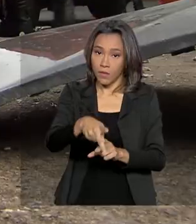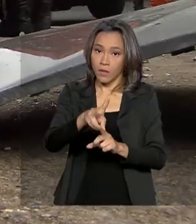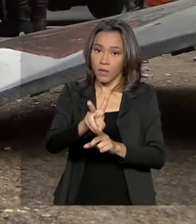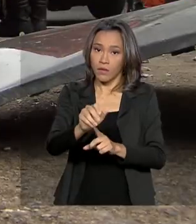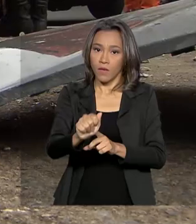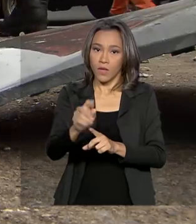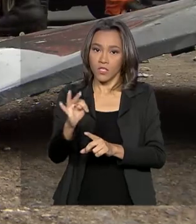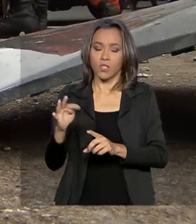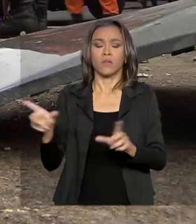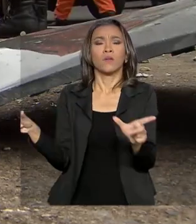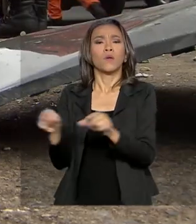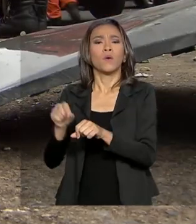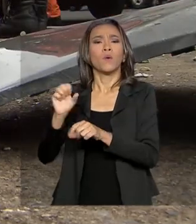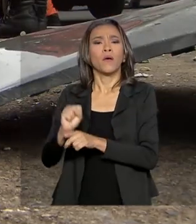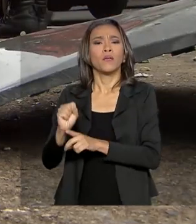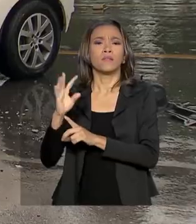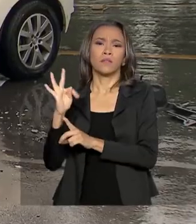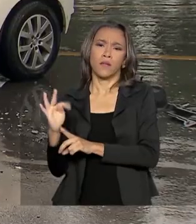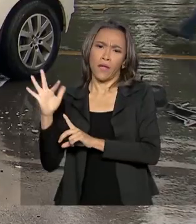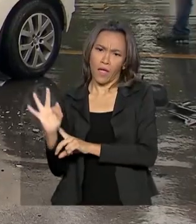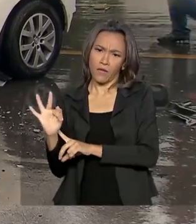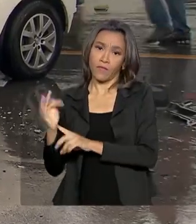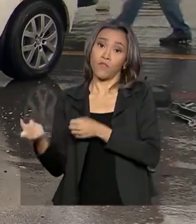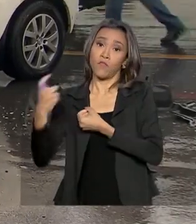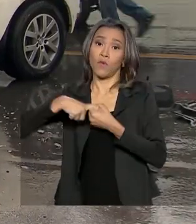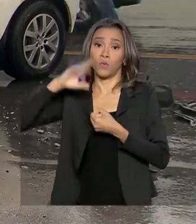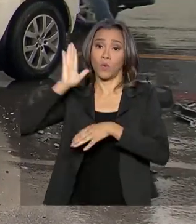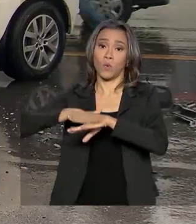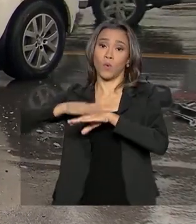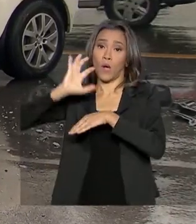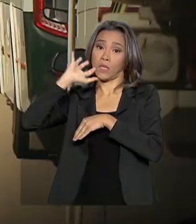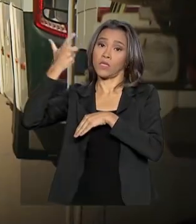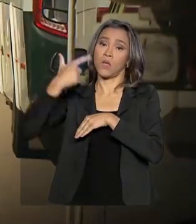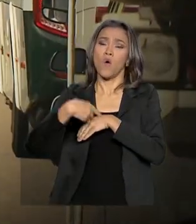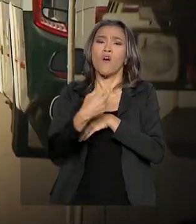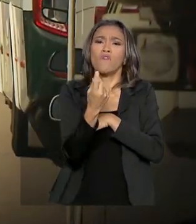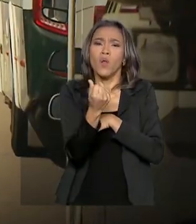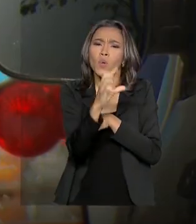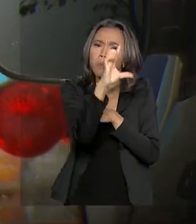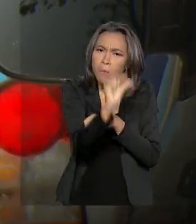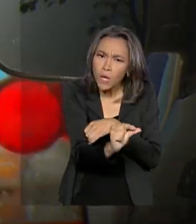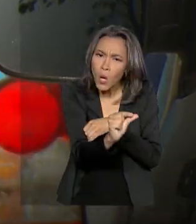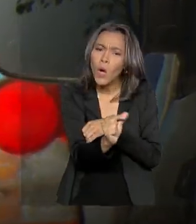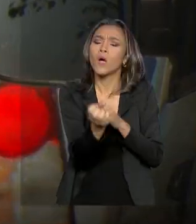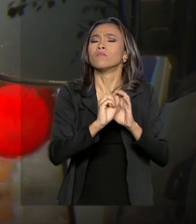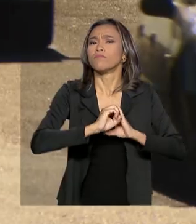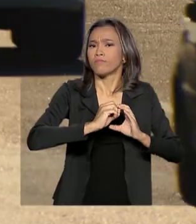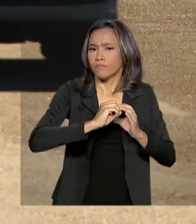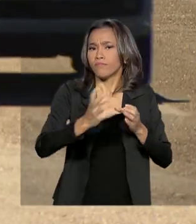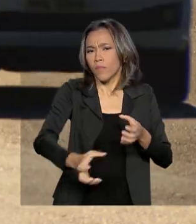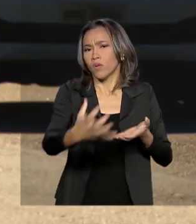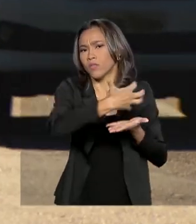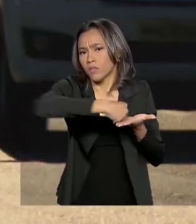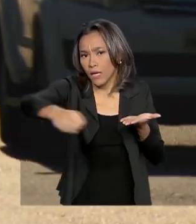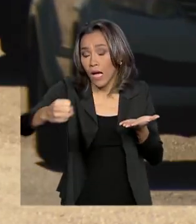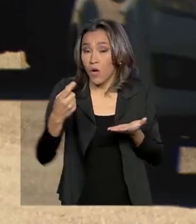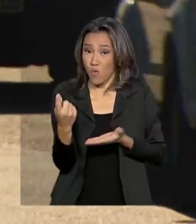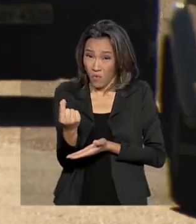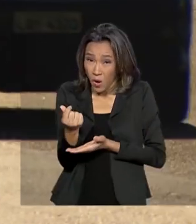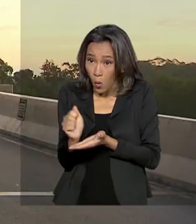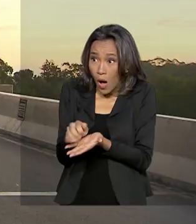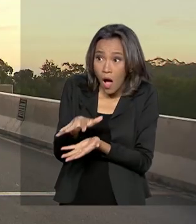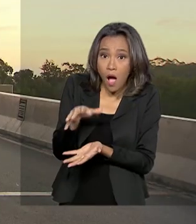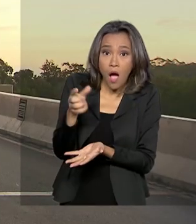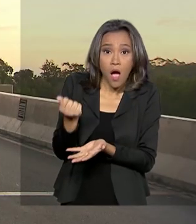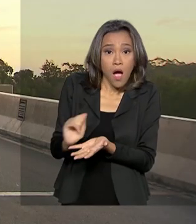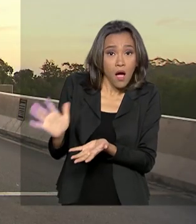Tribunal Federal voltou atrás na decisão, liberando os valores mais baixos. No entanto, o pagamento com os valores mais altos já havia